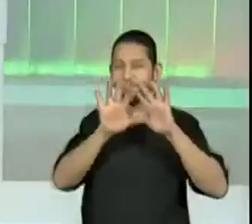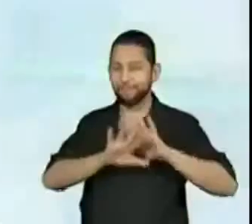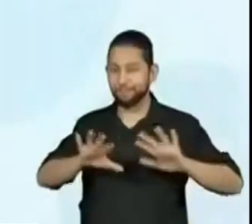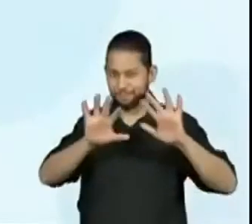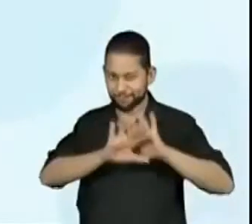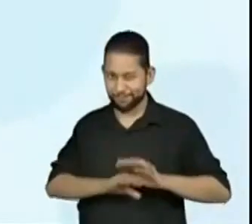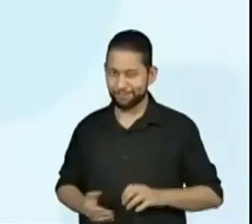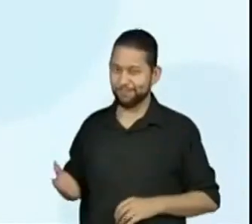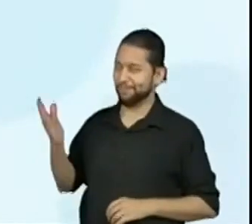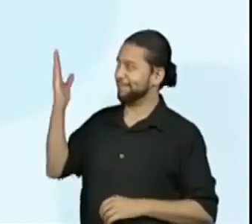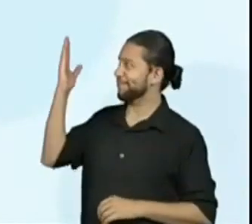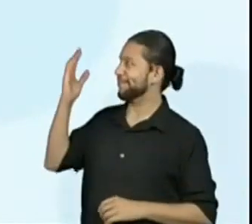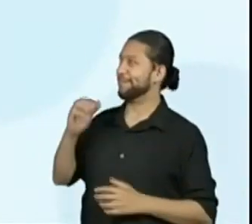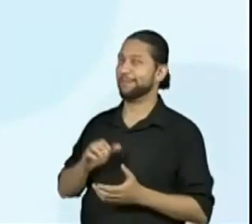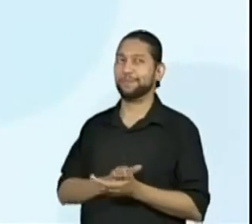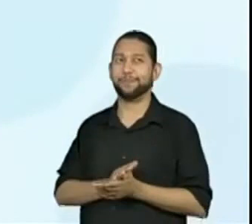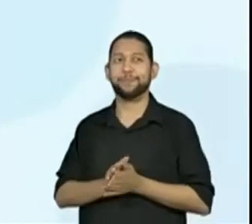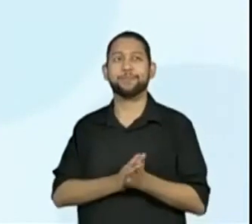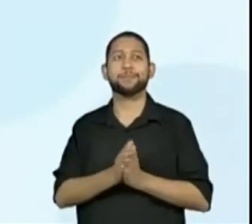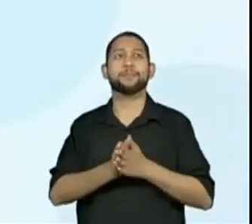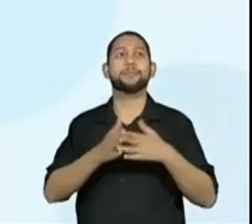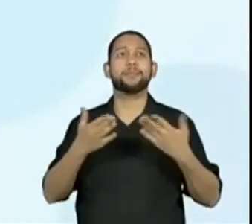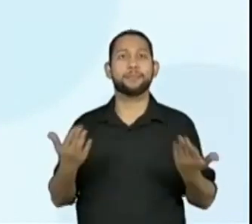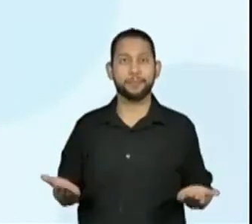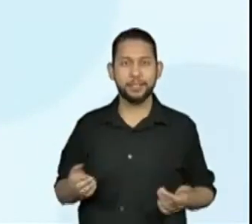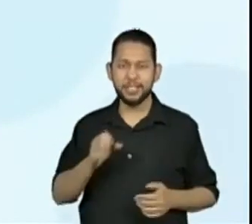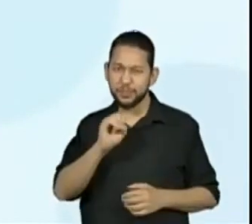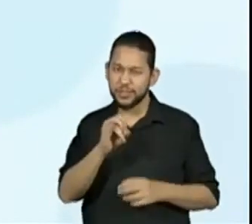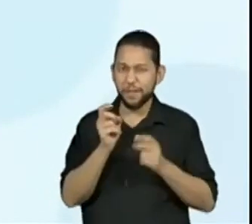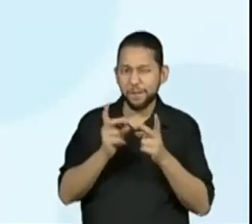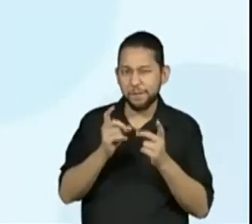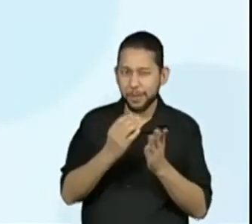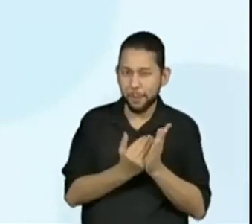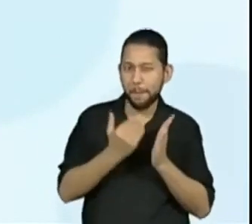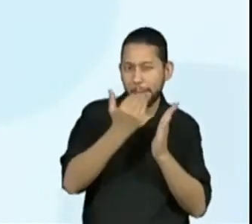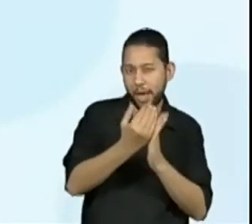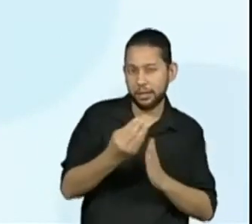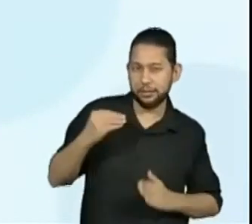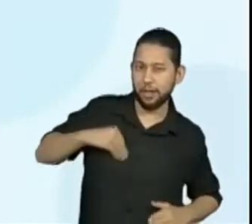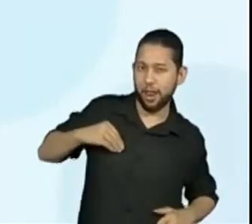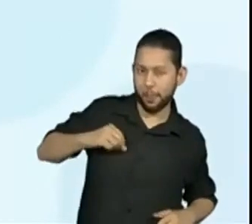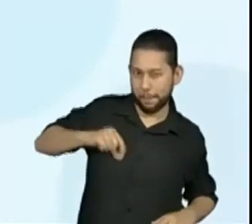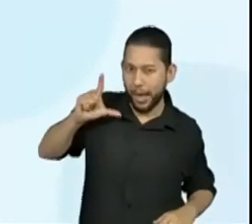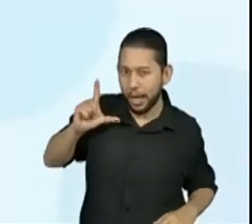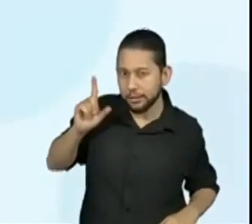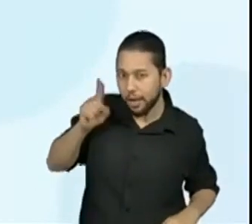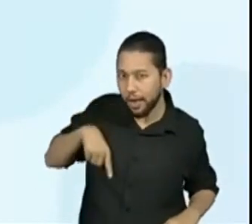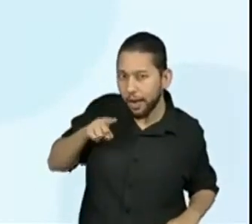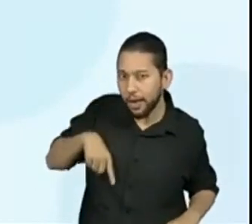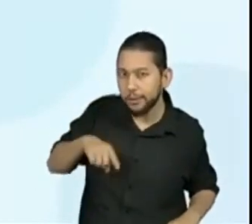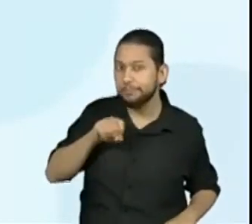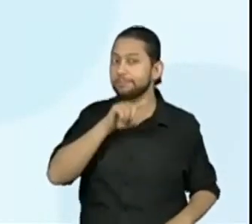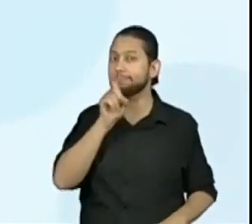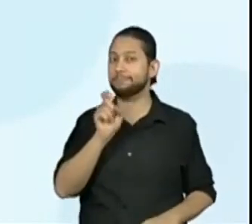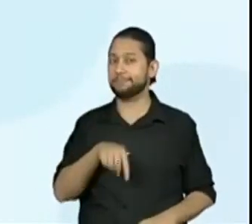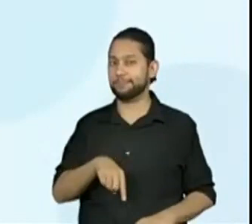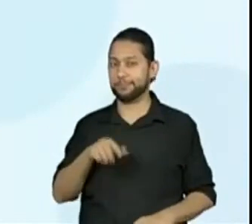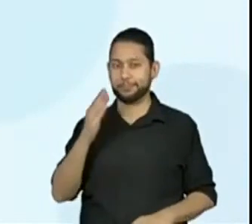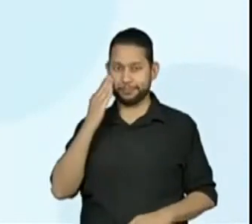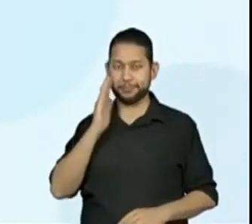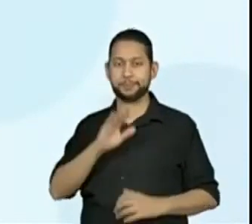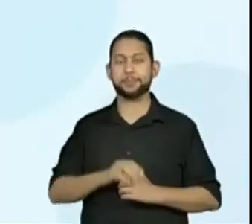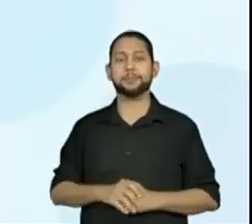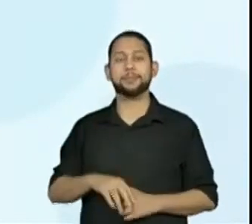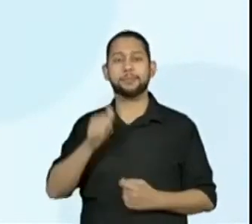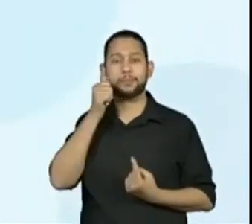Situação do problema. Quem vende mais, ganha mais? Será? Vamos entender isso. Solange